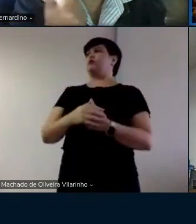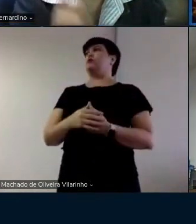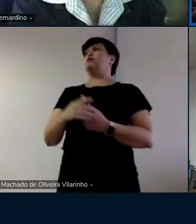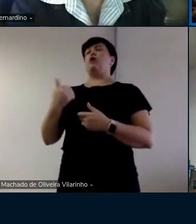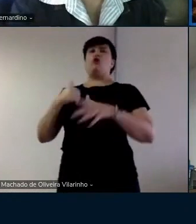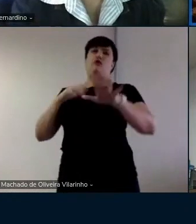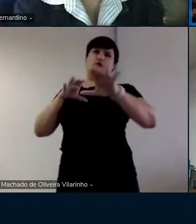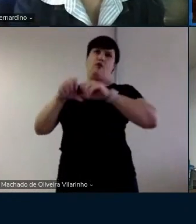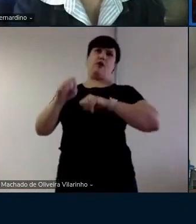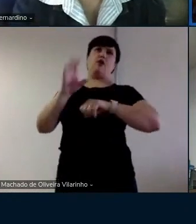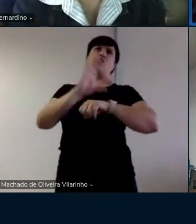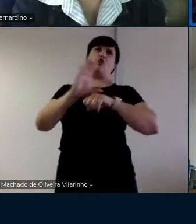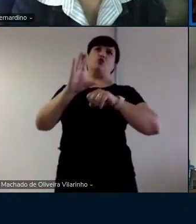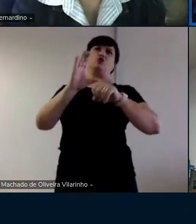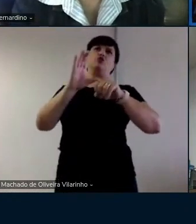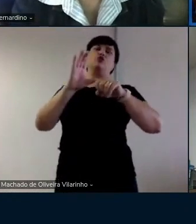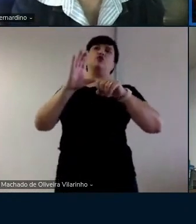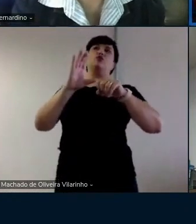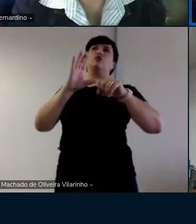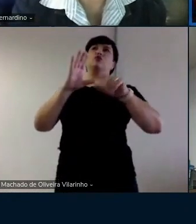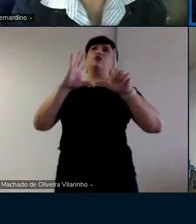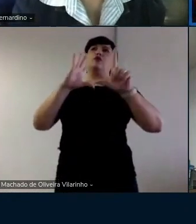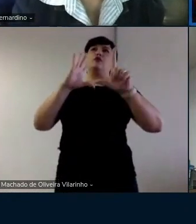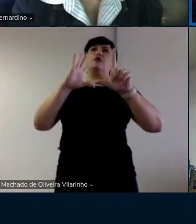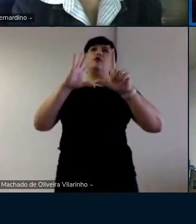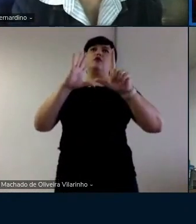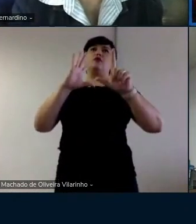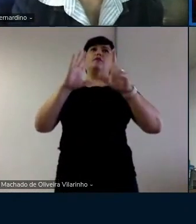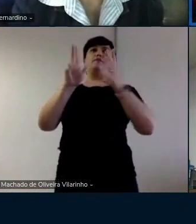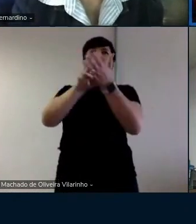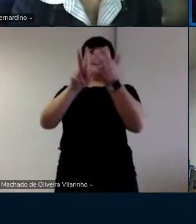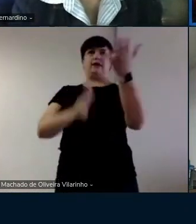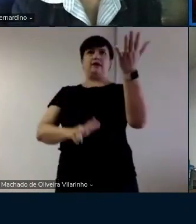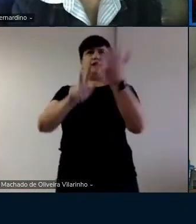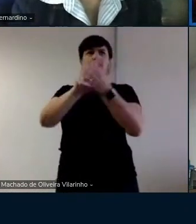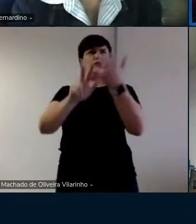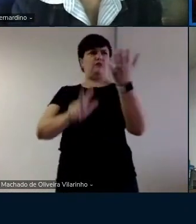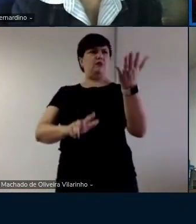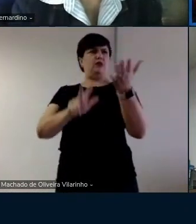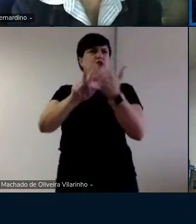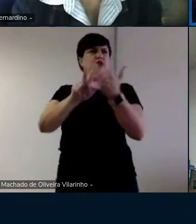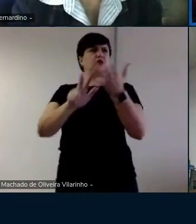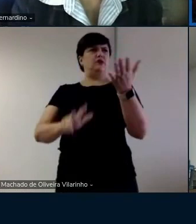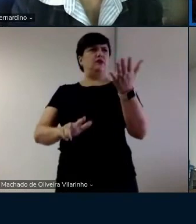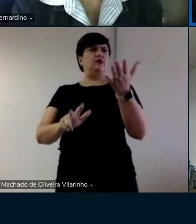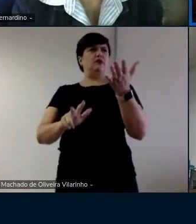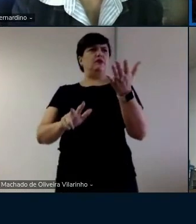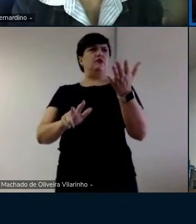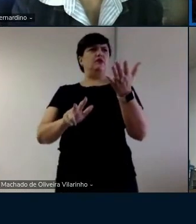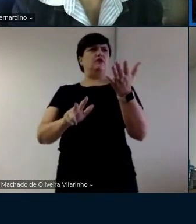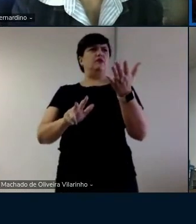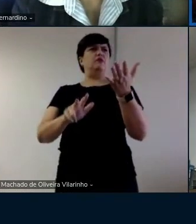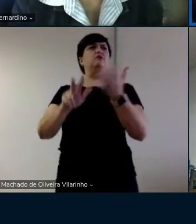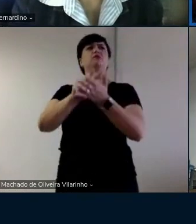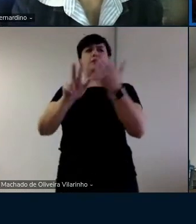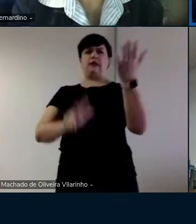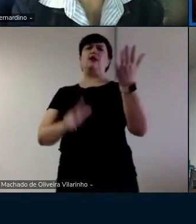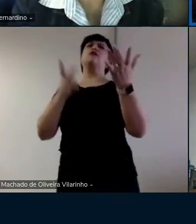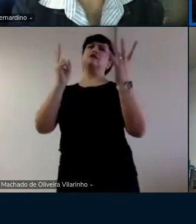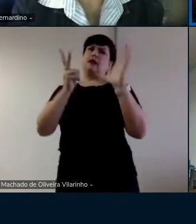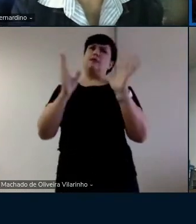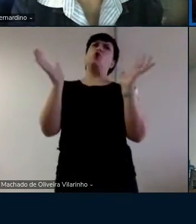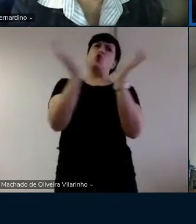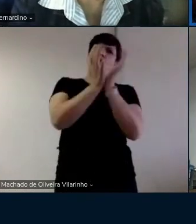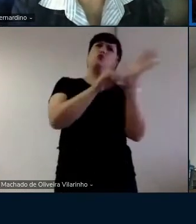Eu formei no curso de letras português como segunda língua aqui na Universidade de Brasília. E eu sempre tive como grupo de estudos os